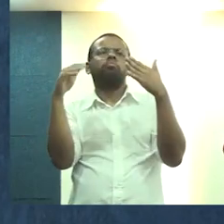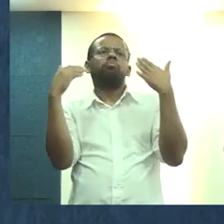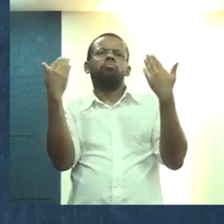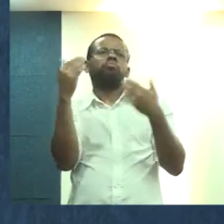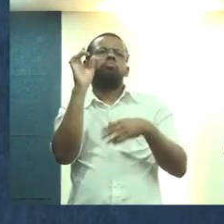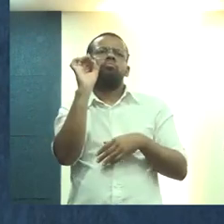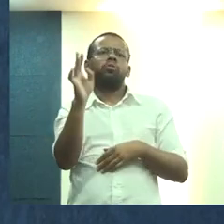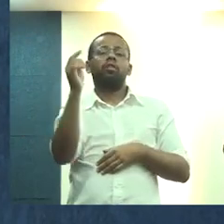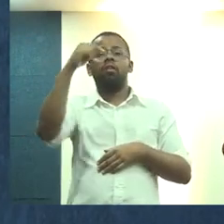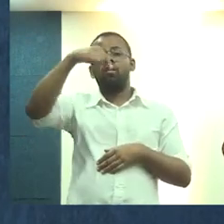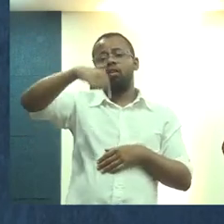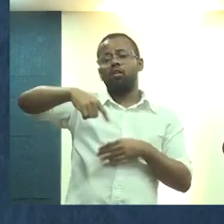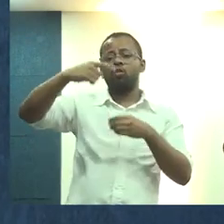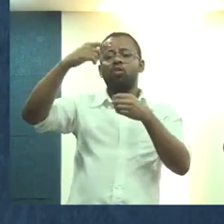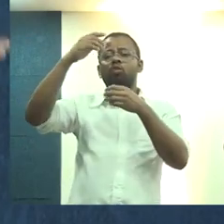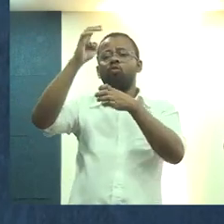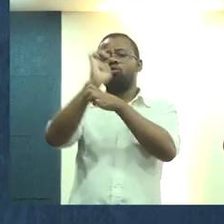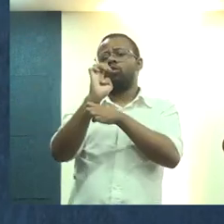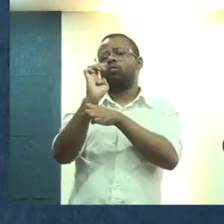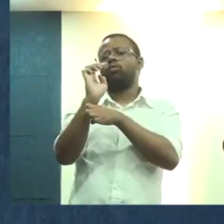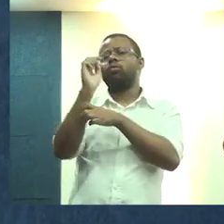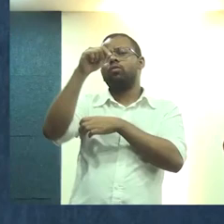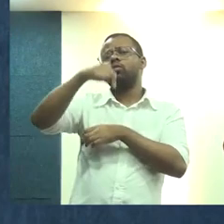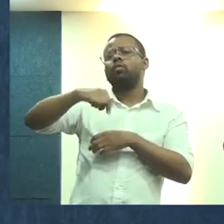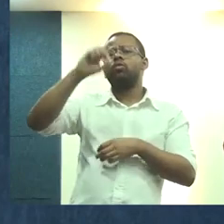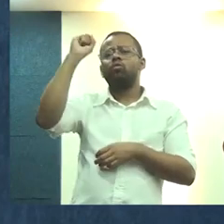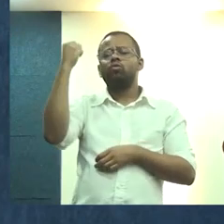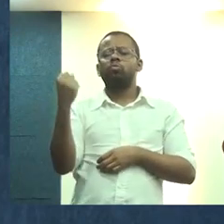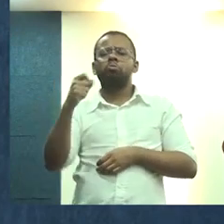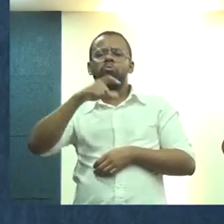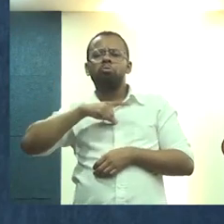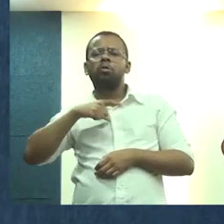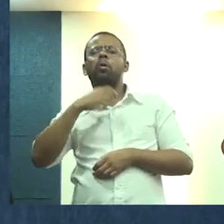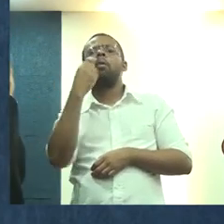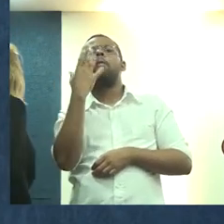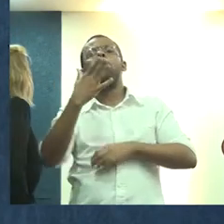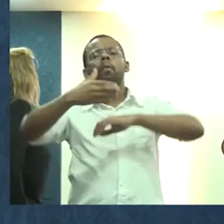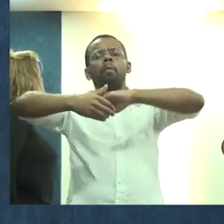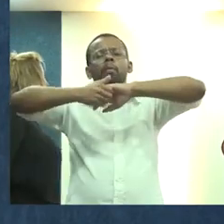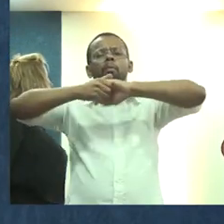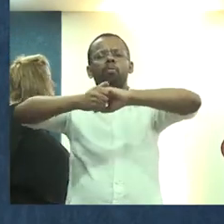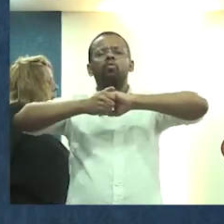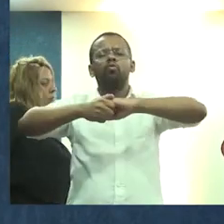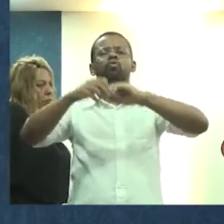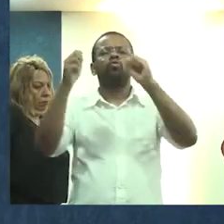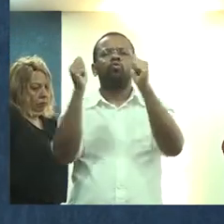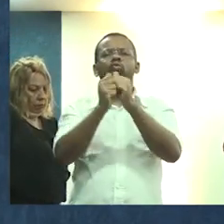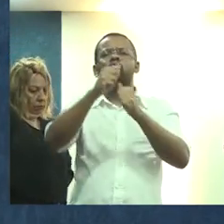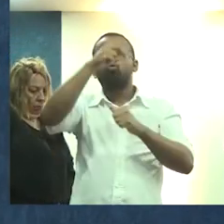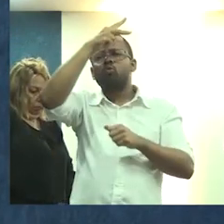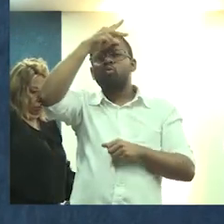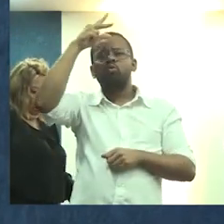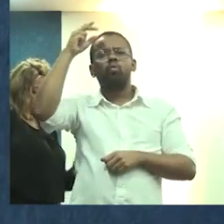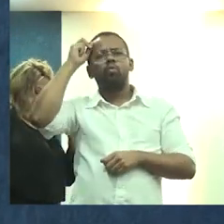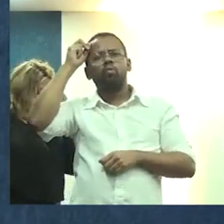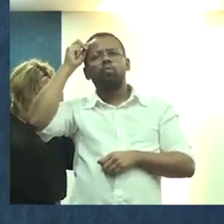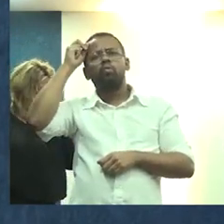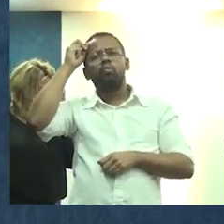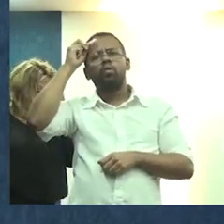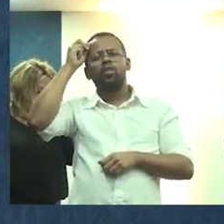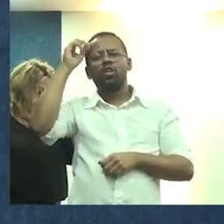então é isso, aqui no estado, e acho que a gente tem essa grande parceria com o nosso prefeito,